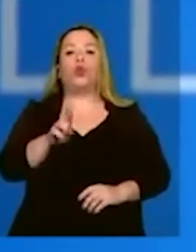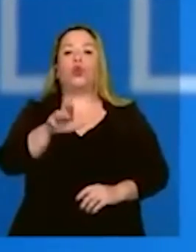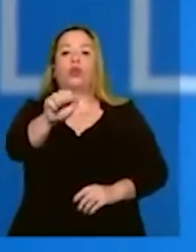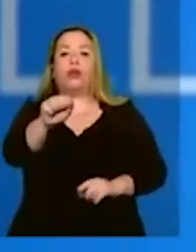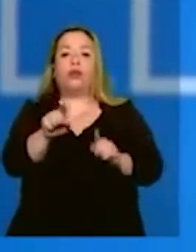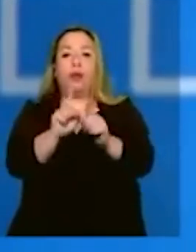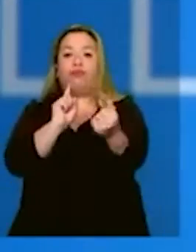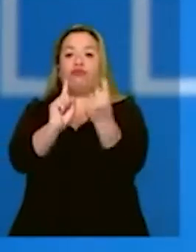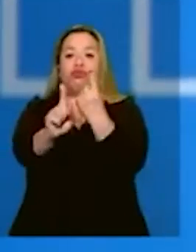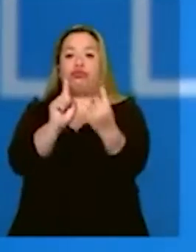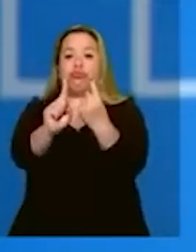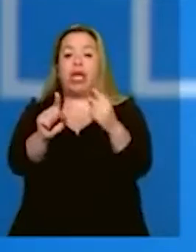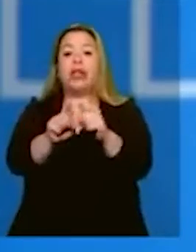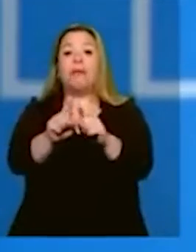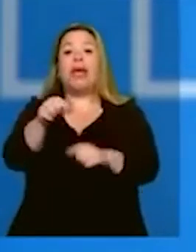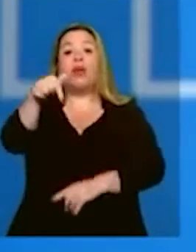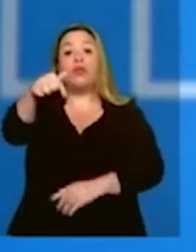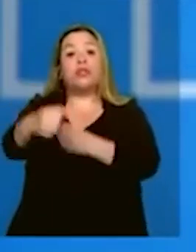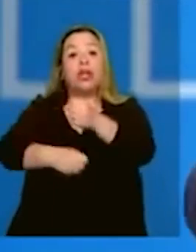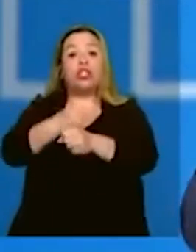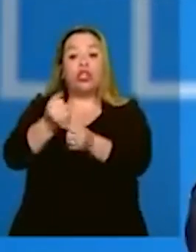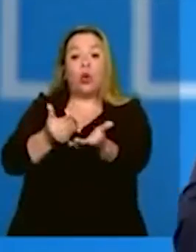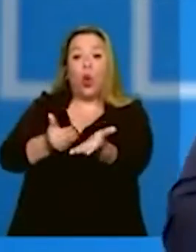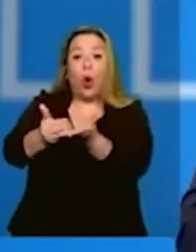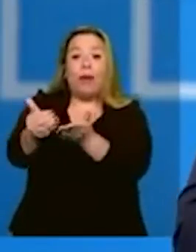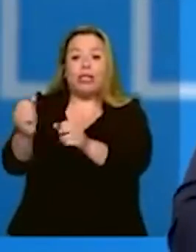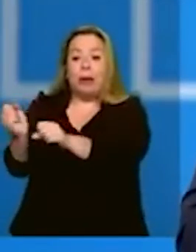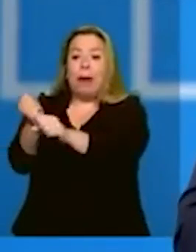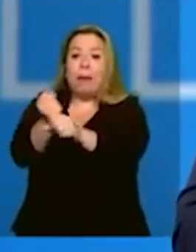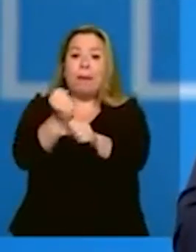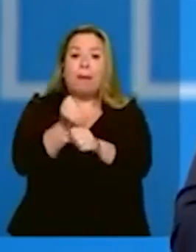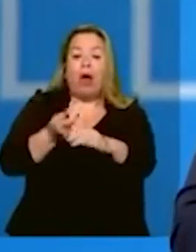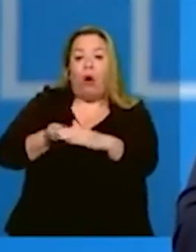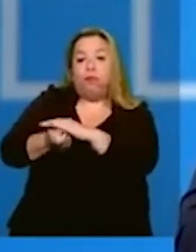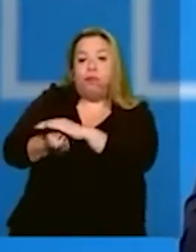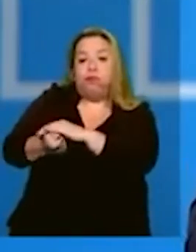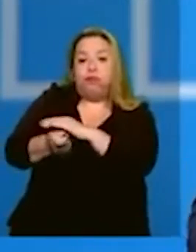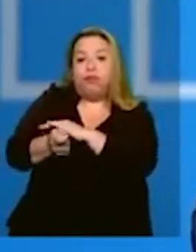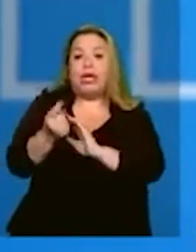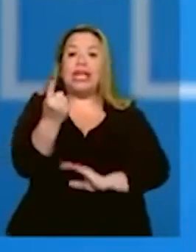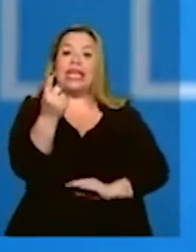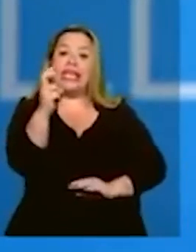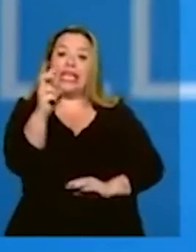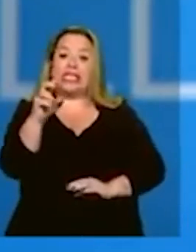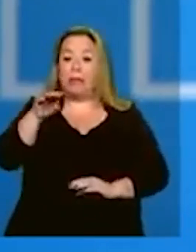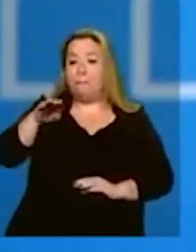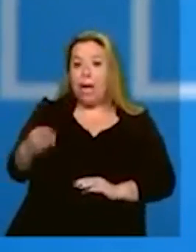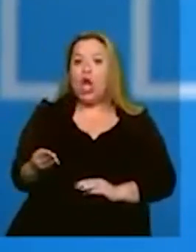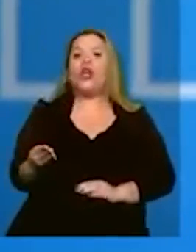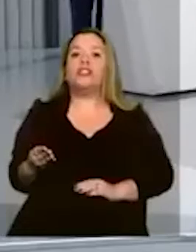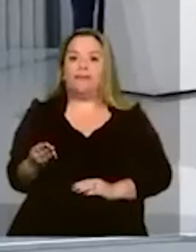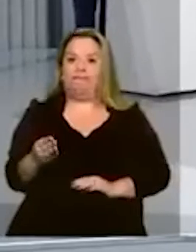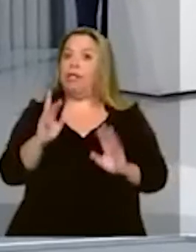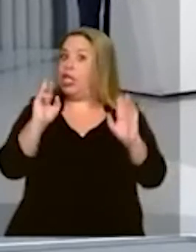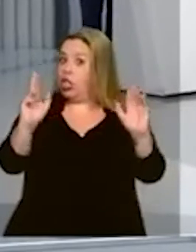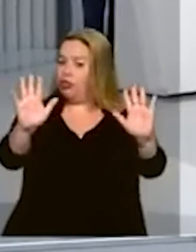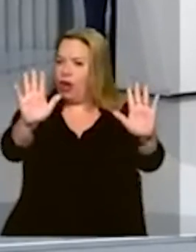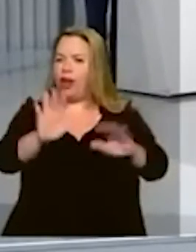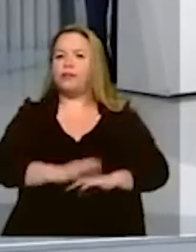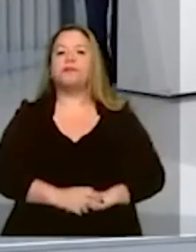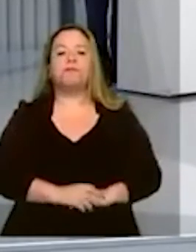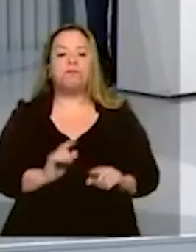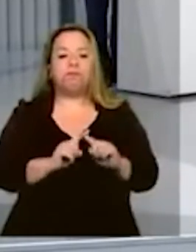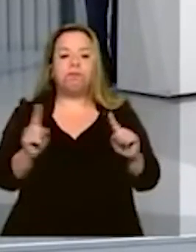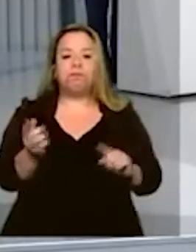contrato. Ou seja, ali é que está a carga dos 15 bilhões de reais que vão ser investidos. Isso vai fazer muita diferença. Mas vamos lá.